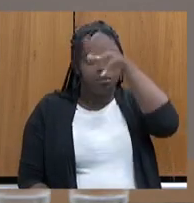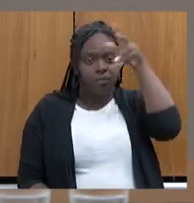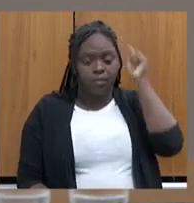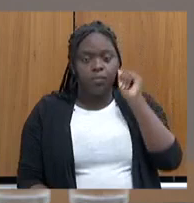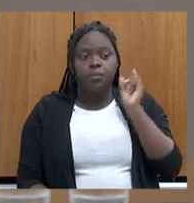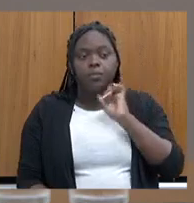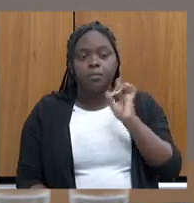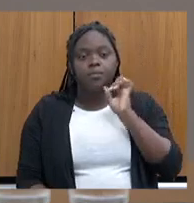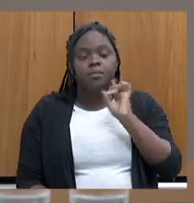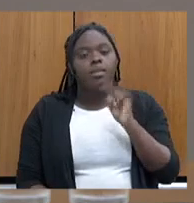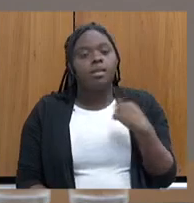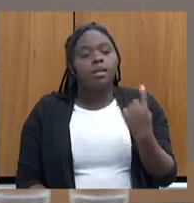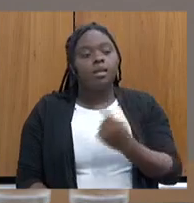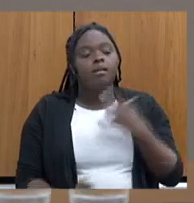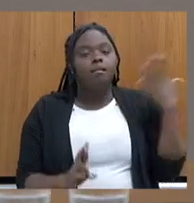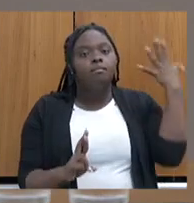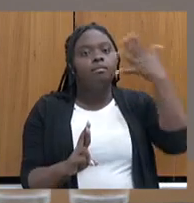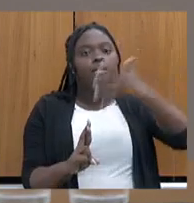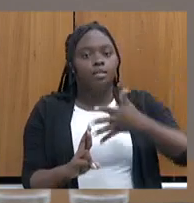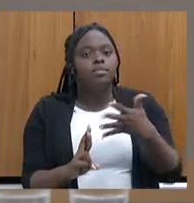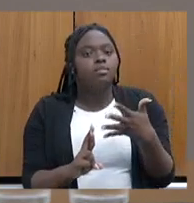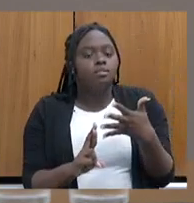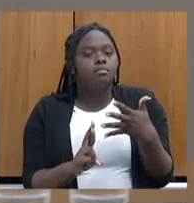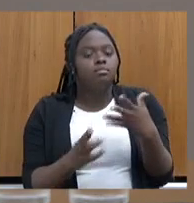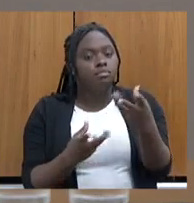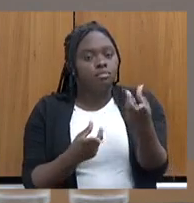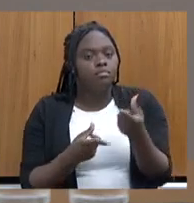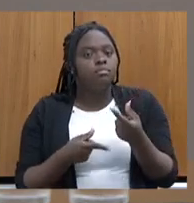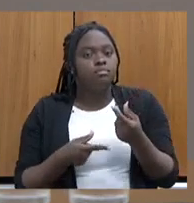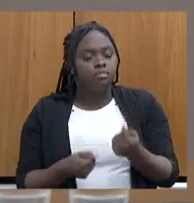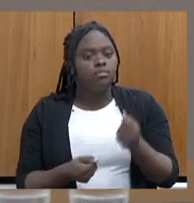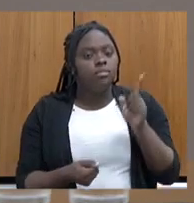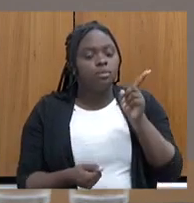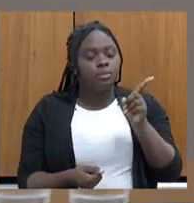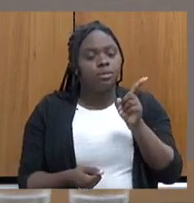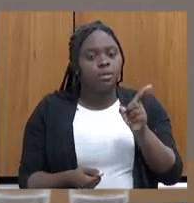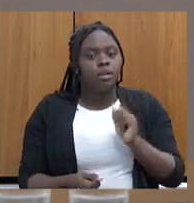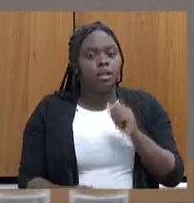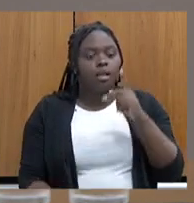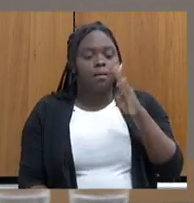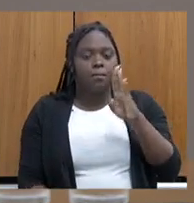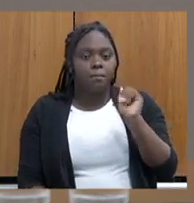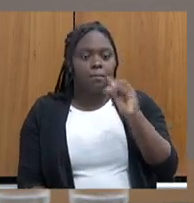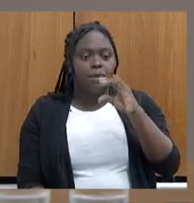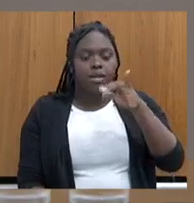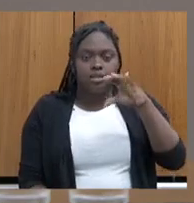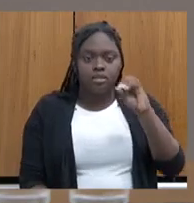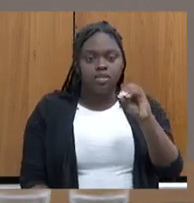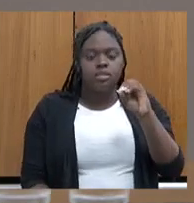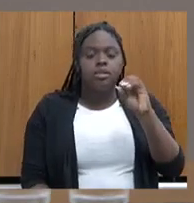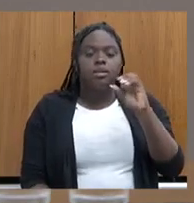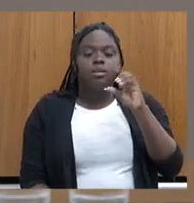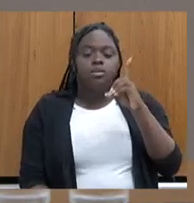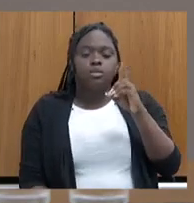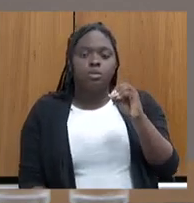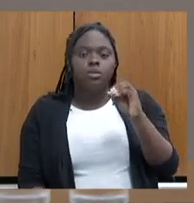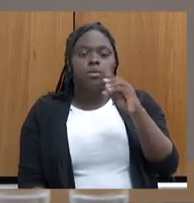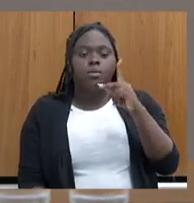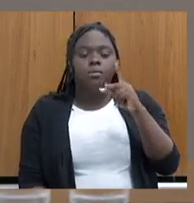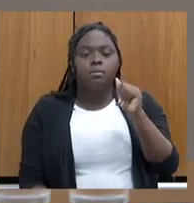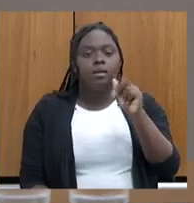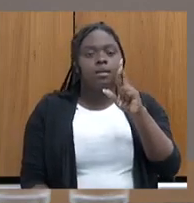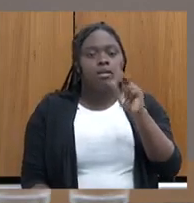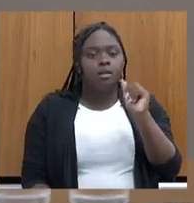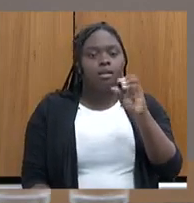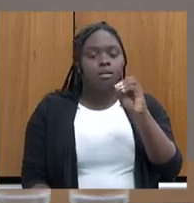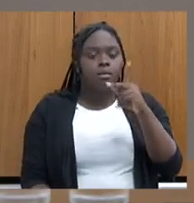para sermos uma referência nesse atendimento lá na Bacia do Paraupeba e se no futuro podermos replicar este modelo